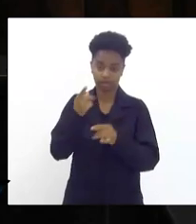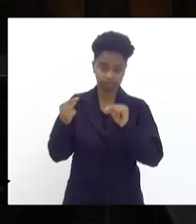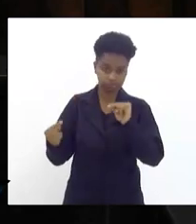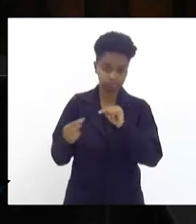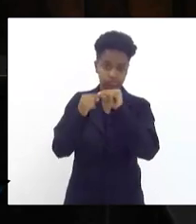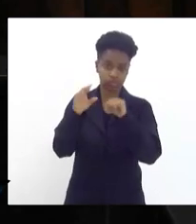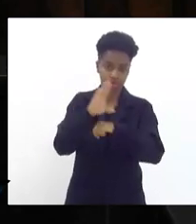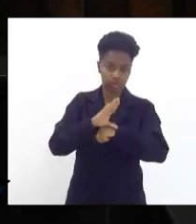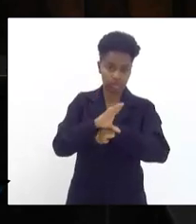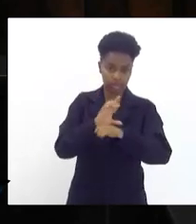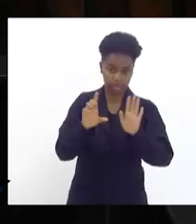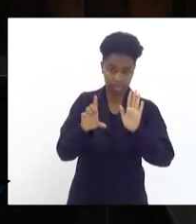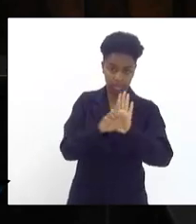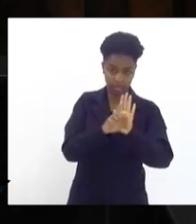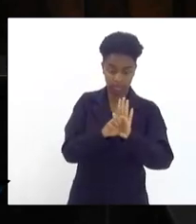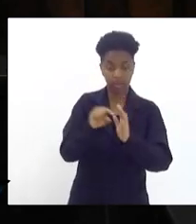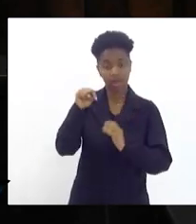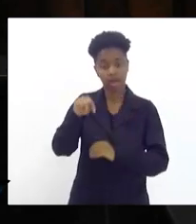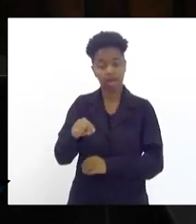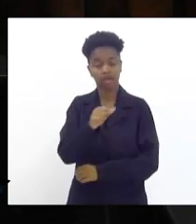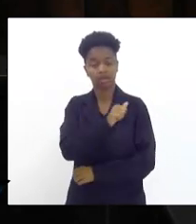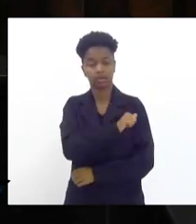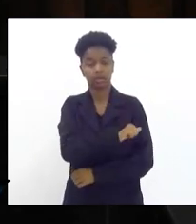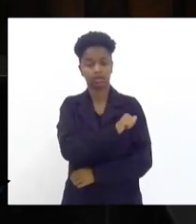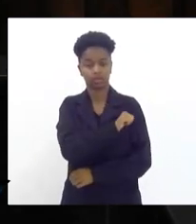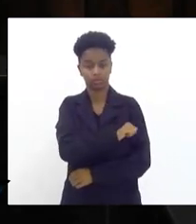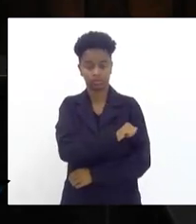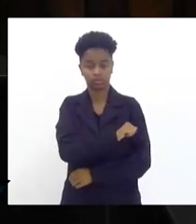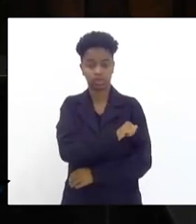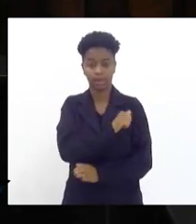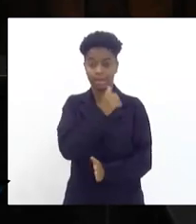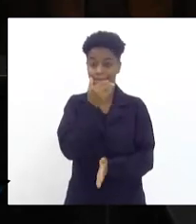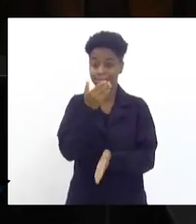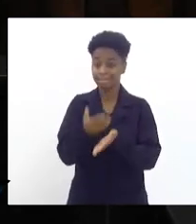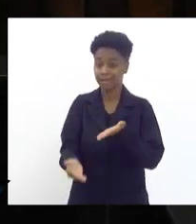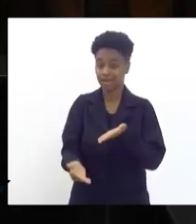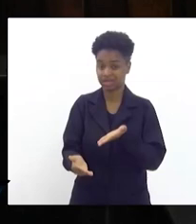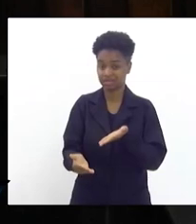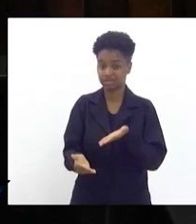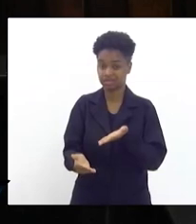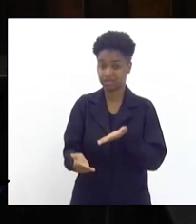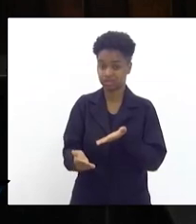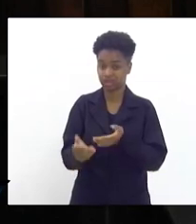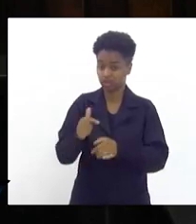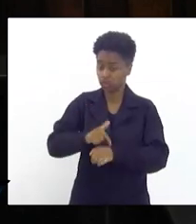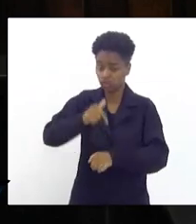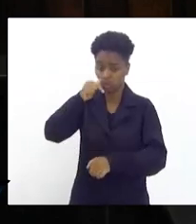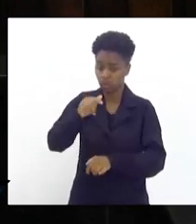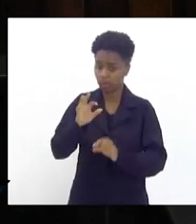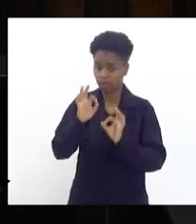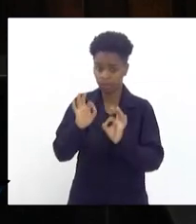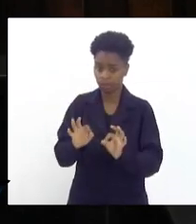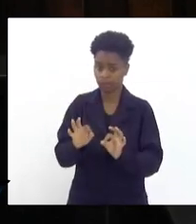o estado do Rio de Janeiro perderá de imediato